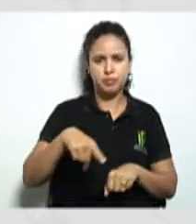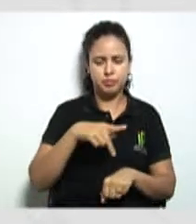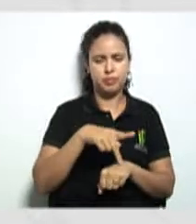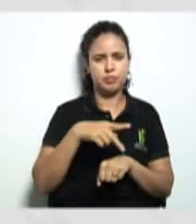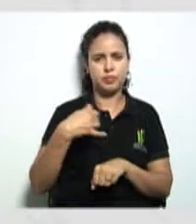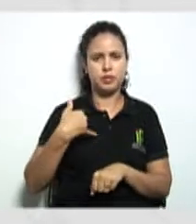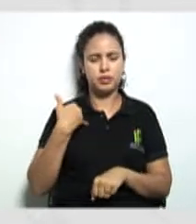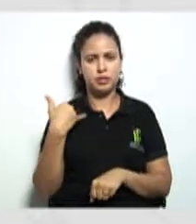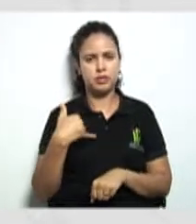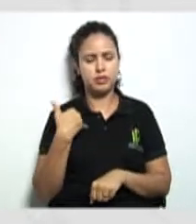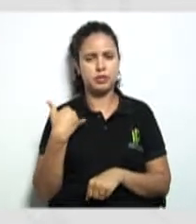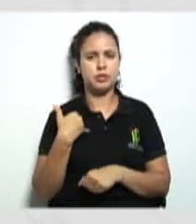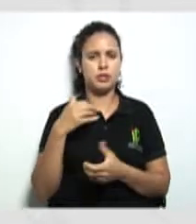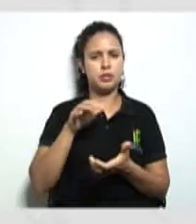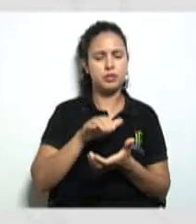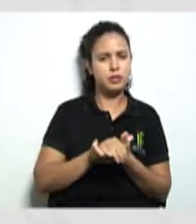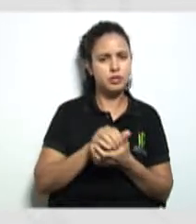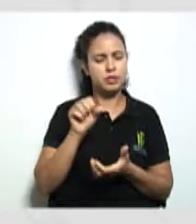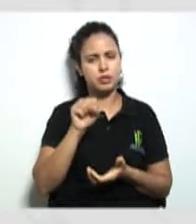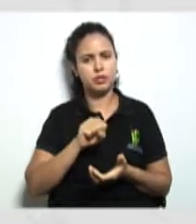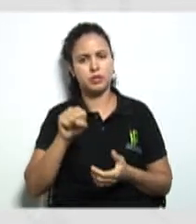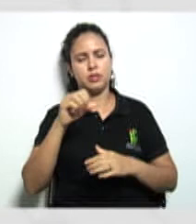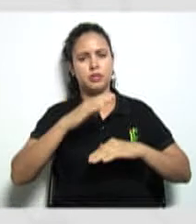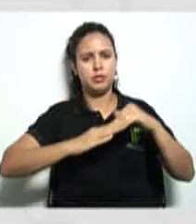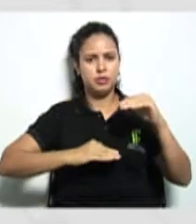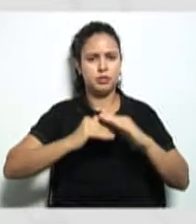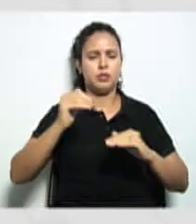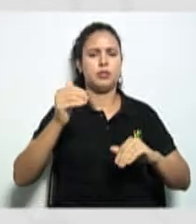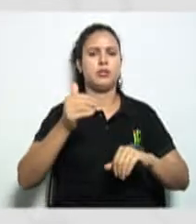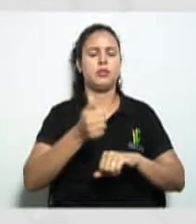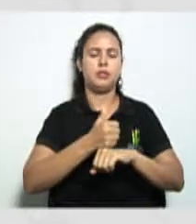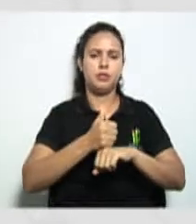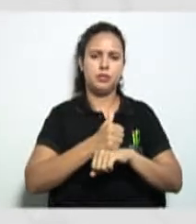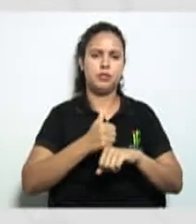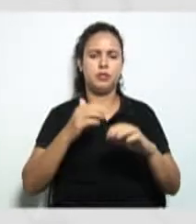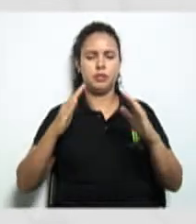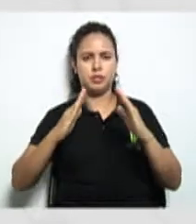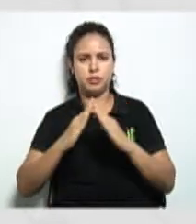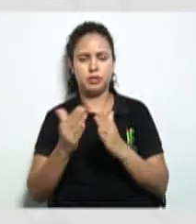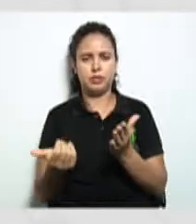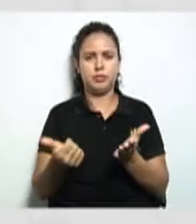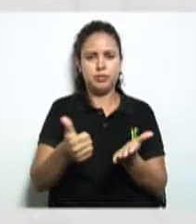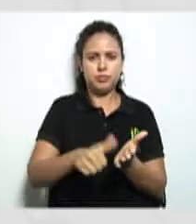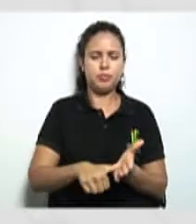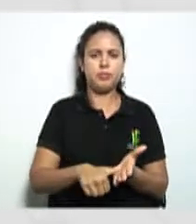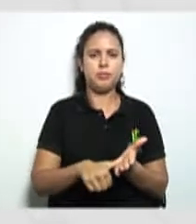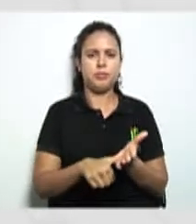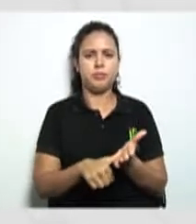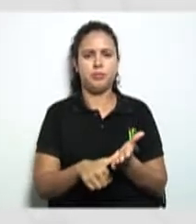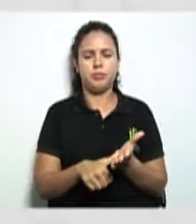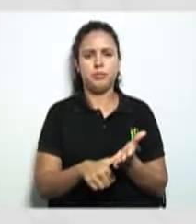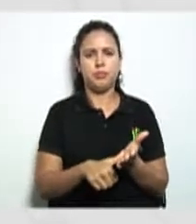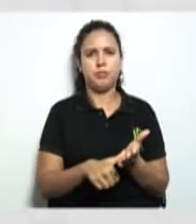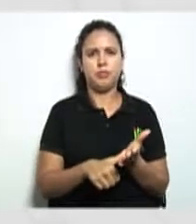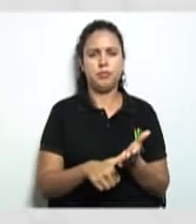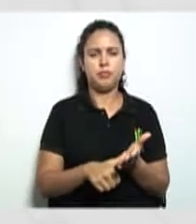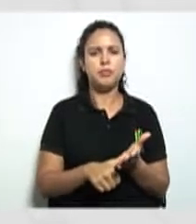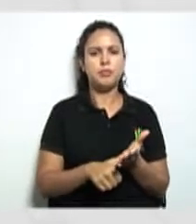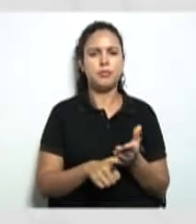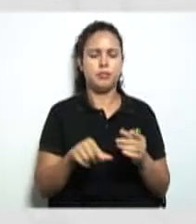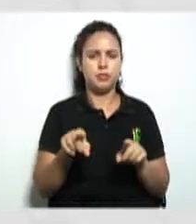idade estado civil a profissão em residência dos associados ou seja dos cooperados fundadores que o